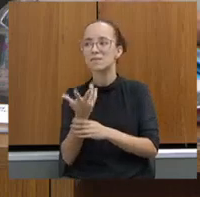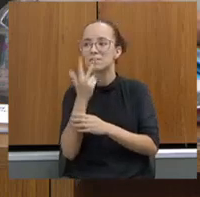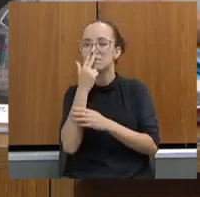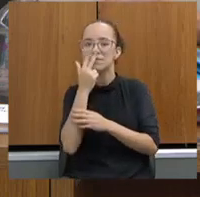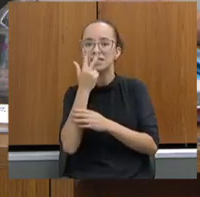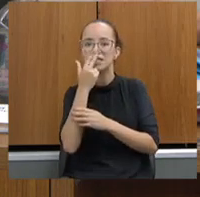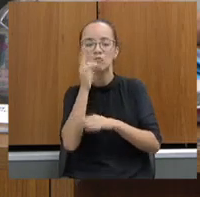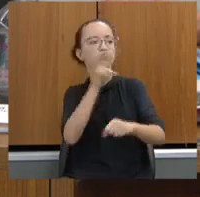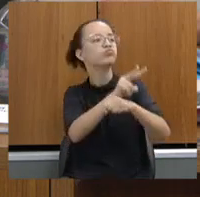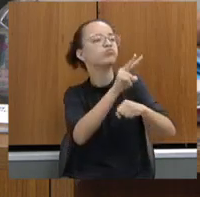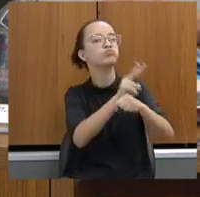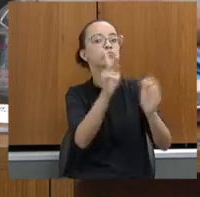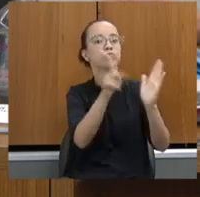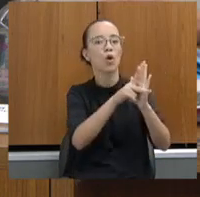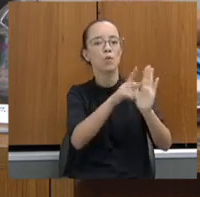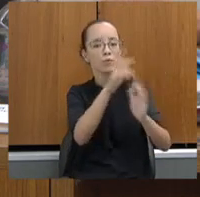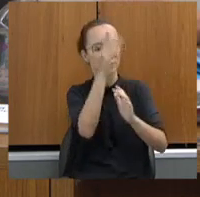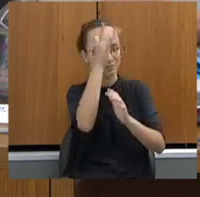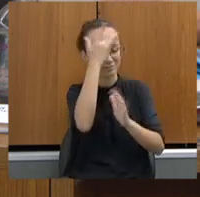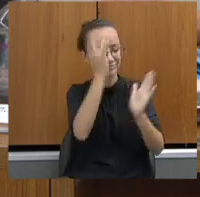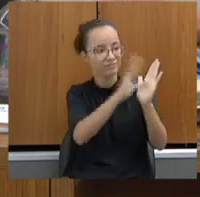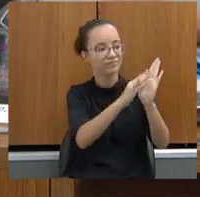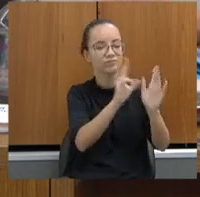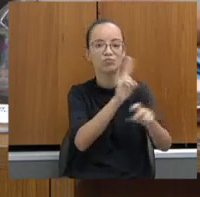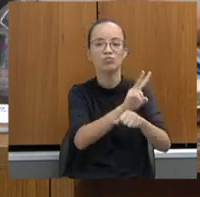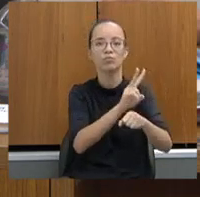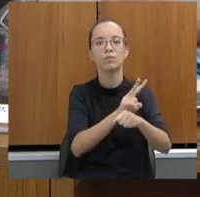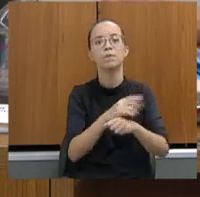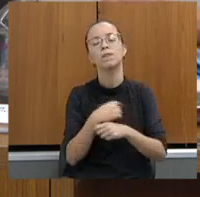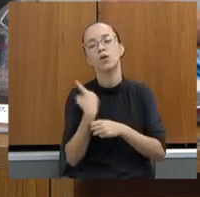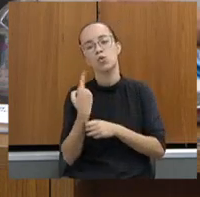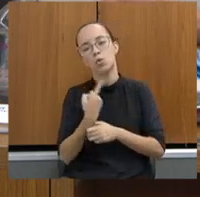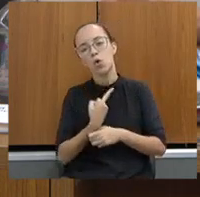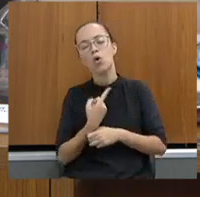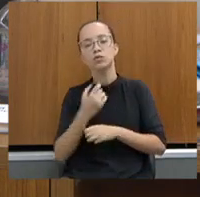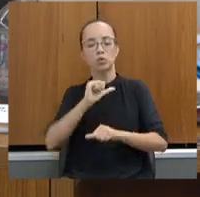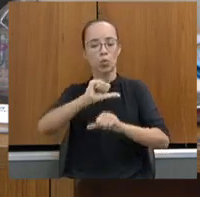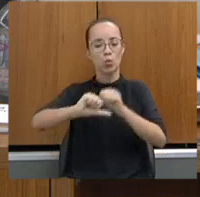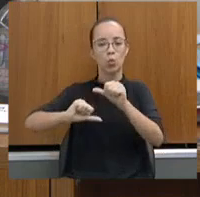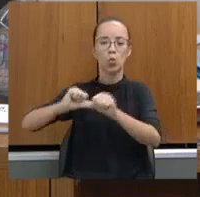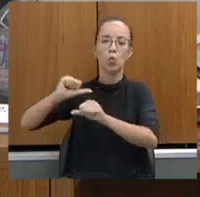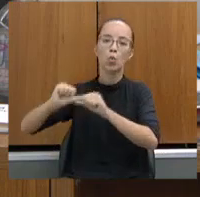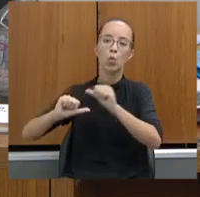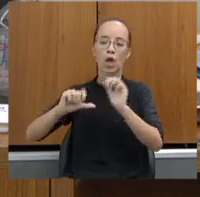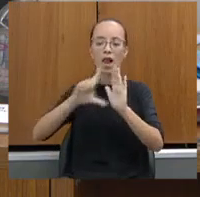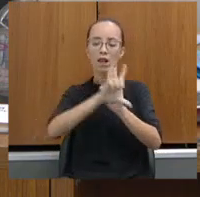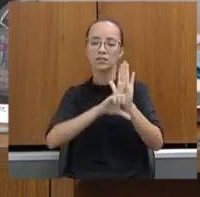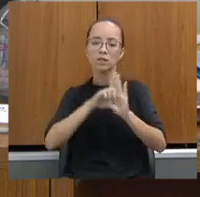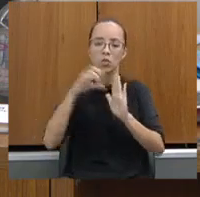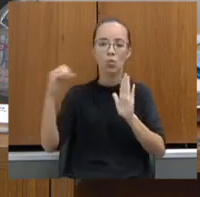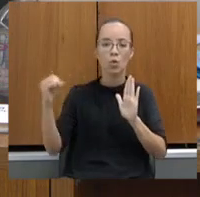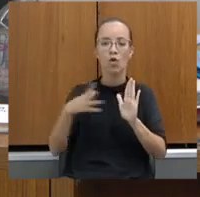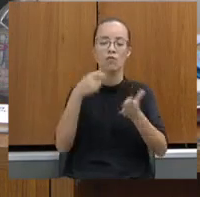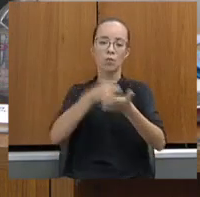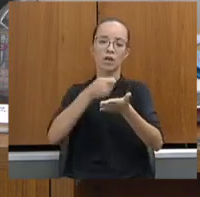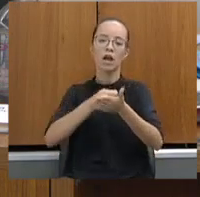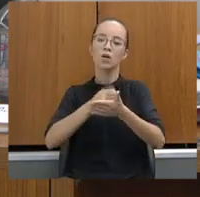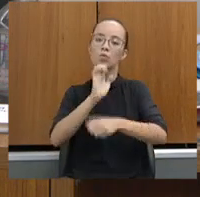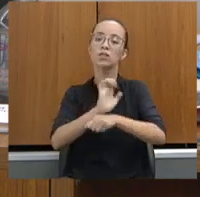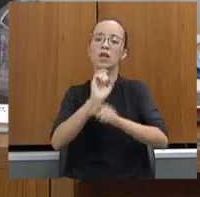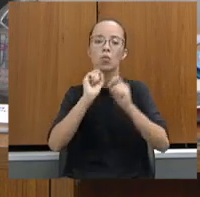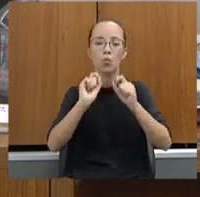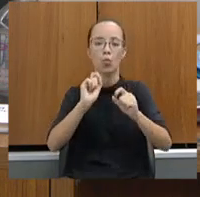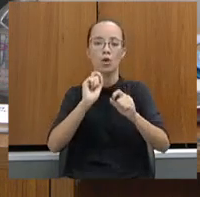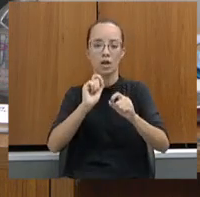incrível, nós mudamos com 10 novas legislações obrigando o Estado a passar